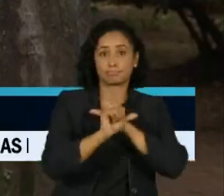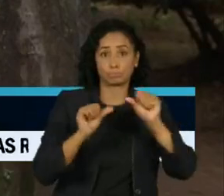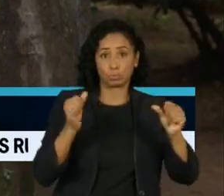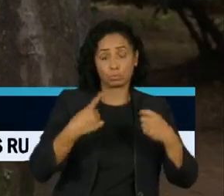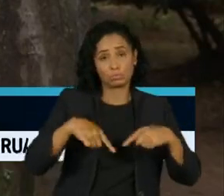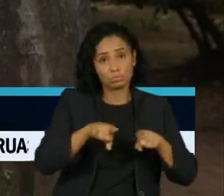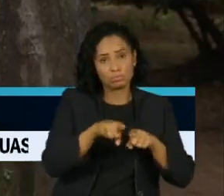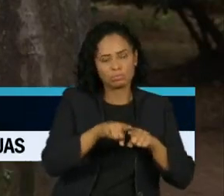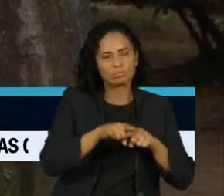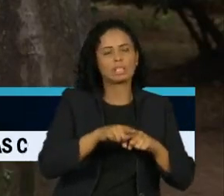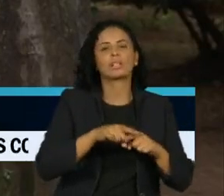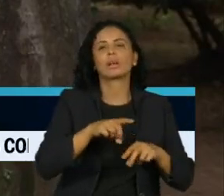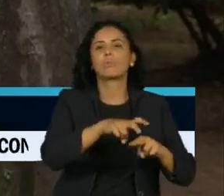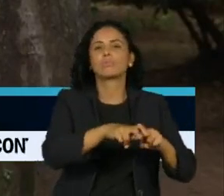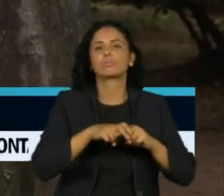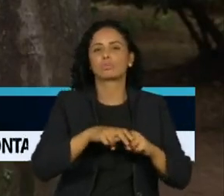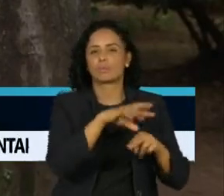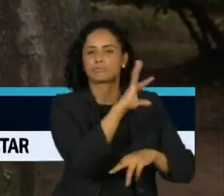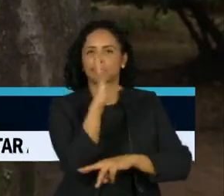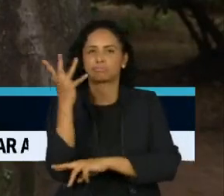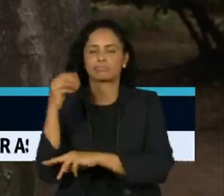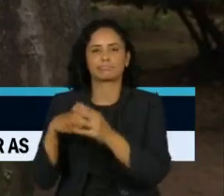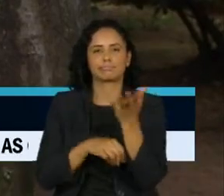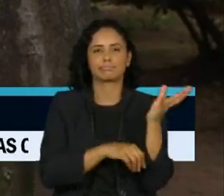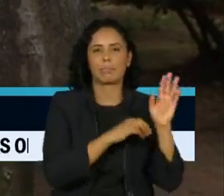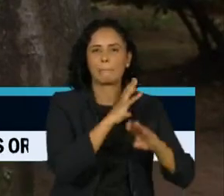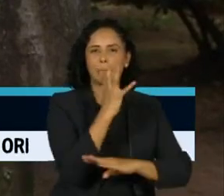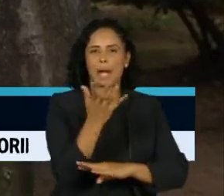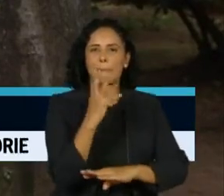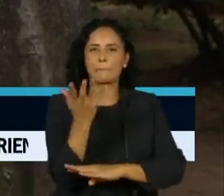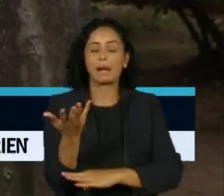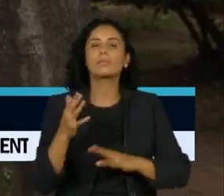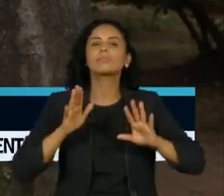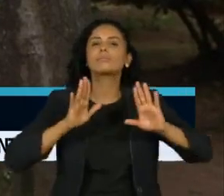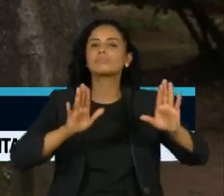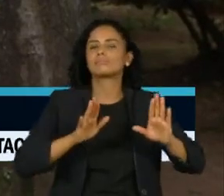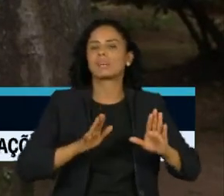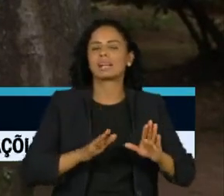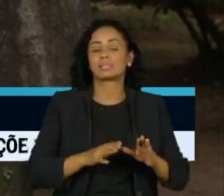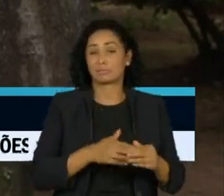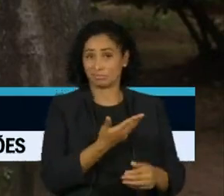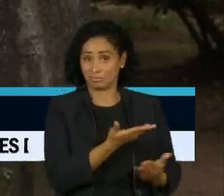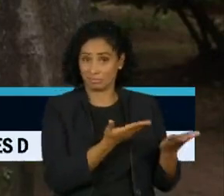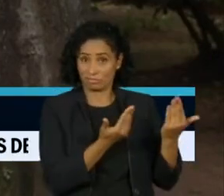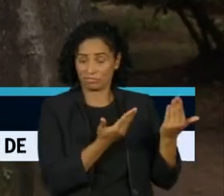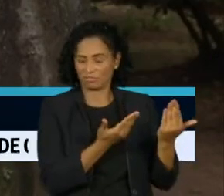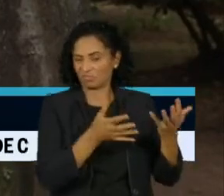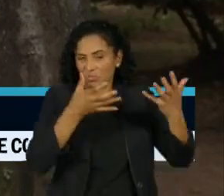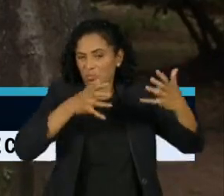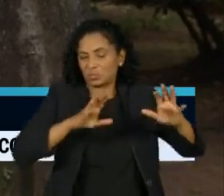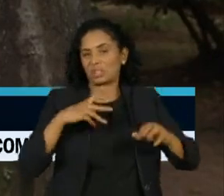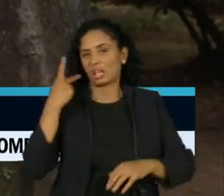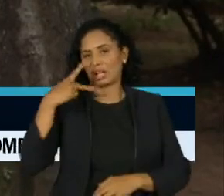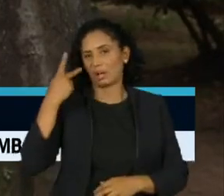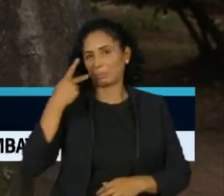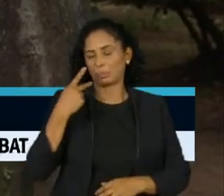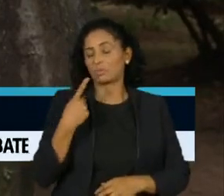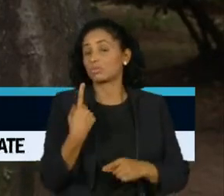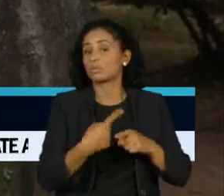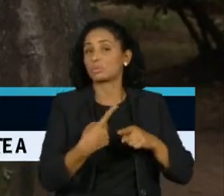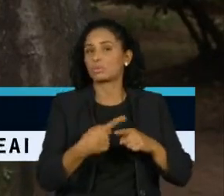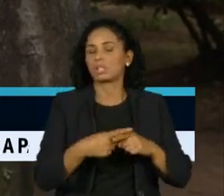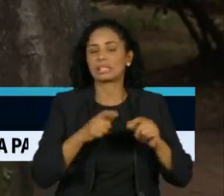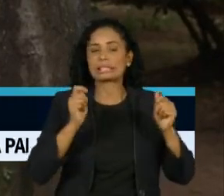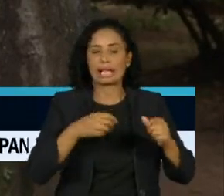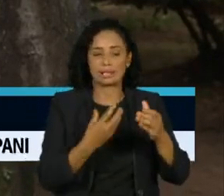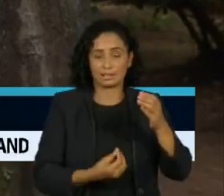parte pelo desmatamento. Ao mesmo tempo, eles rejeitam a política tradicional, que tem o poder de criar